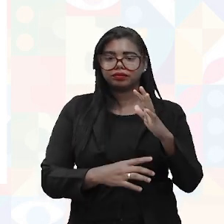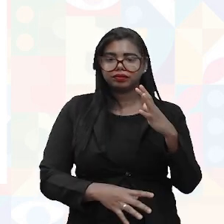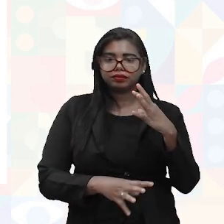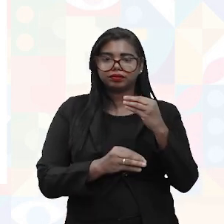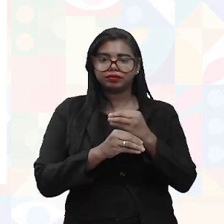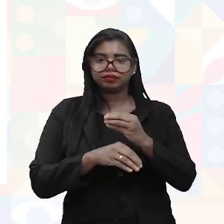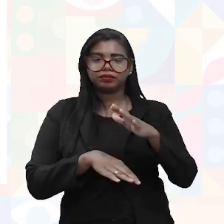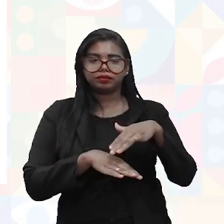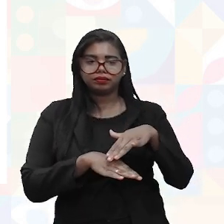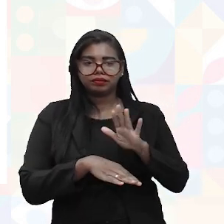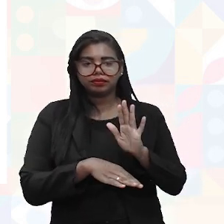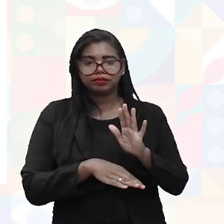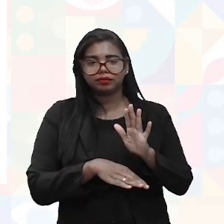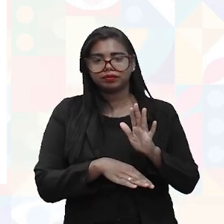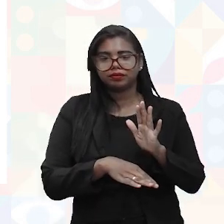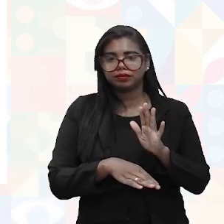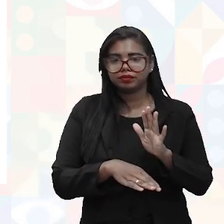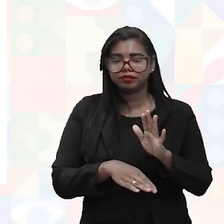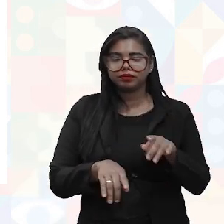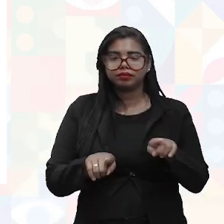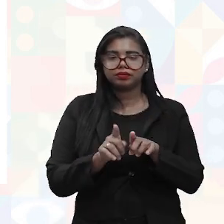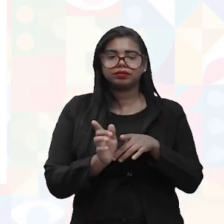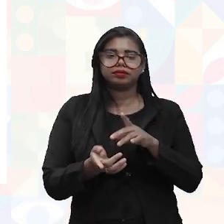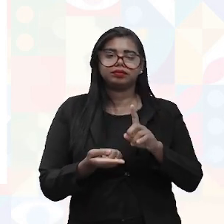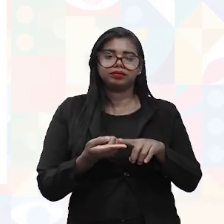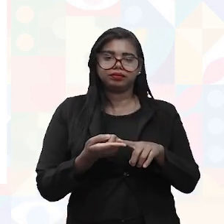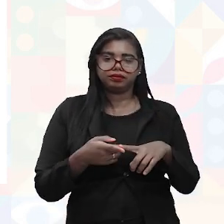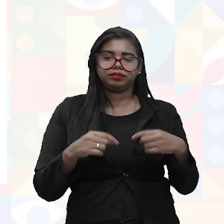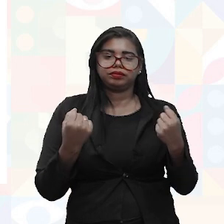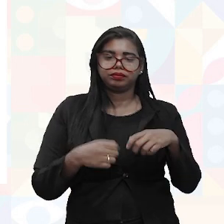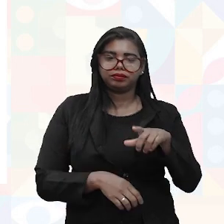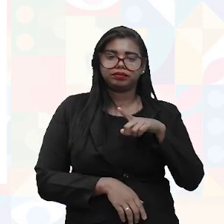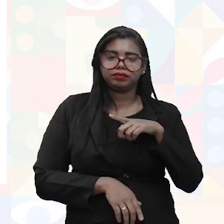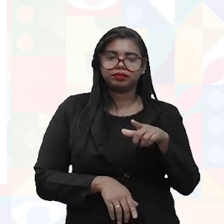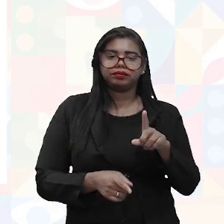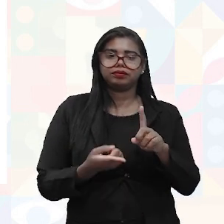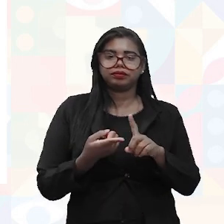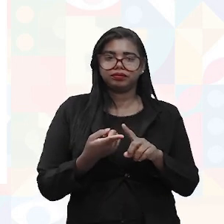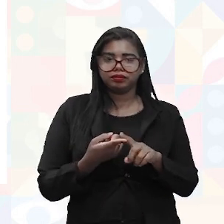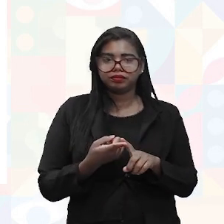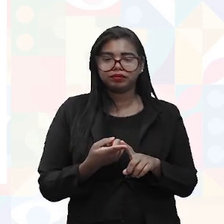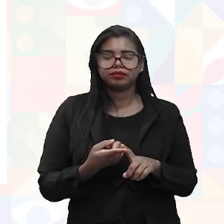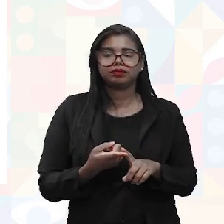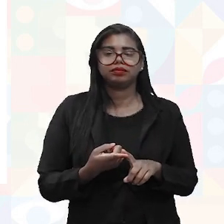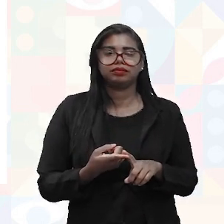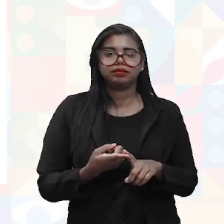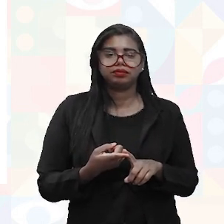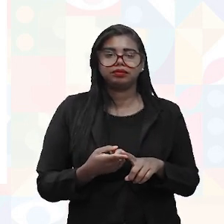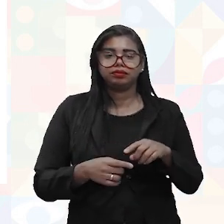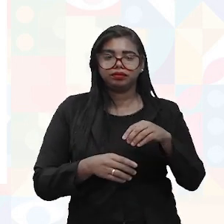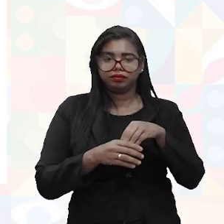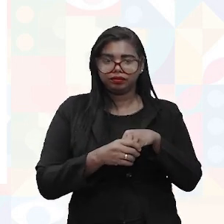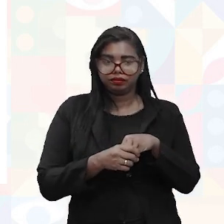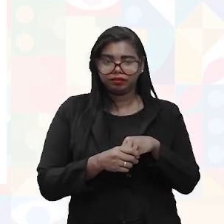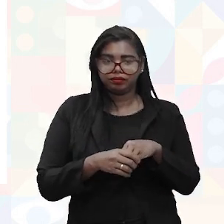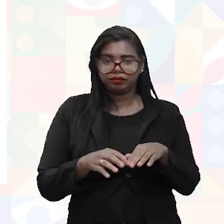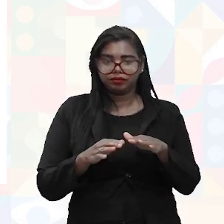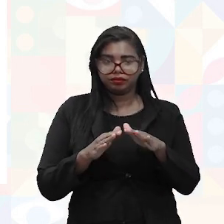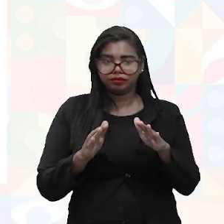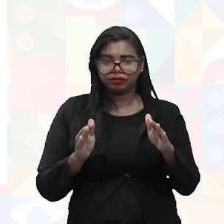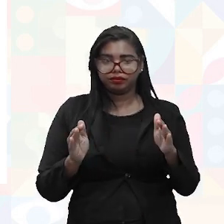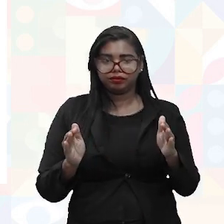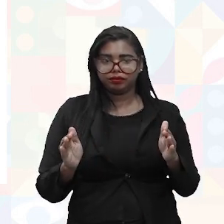No máximo do ponto de operação, eu preciso ter também que ele tenha dentro da mesa, na